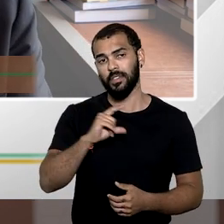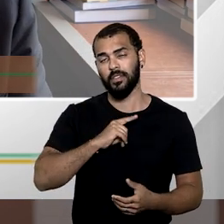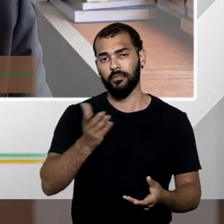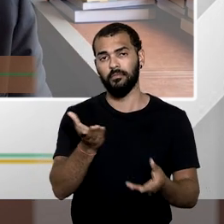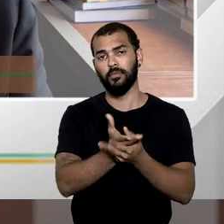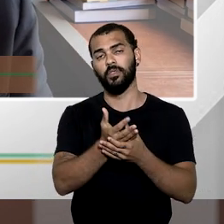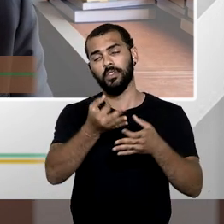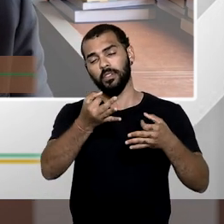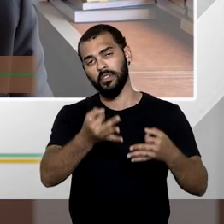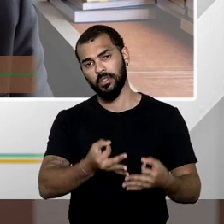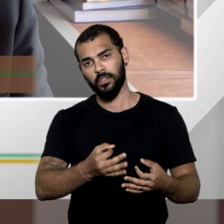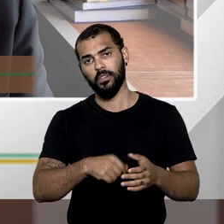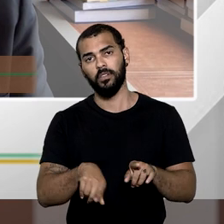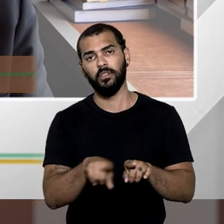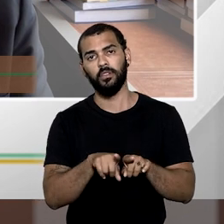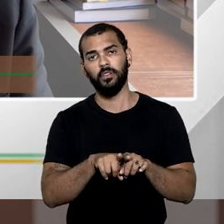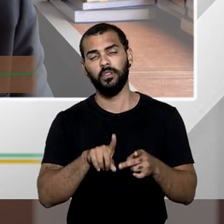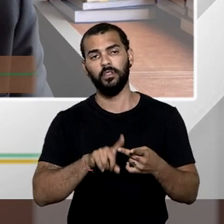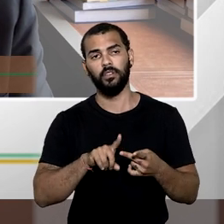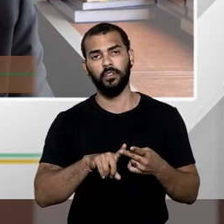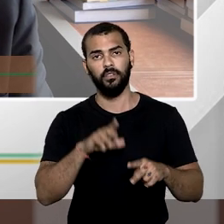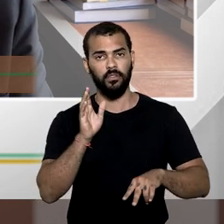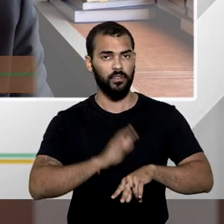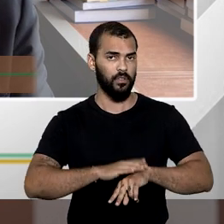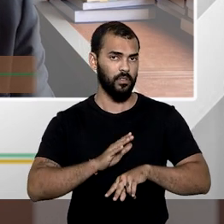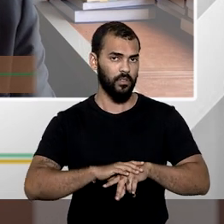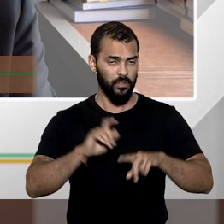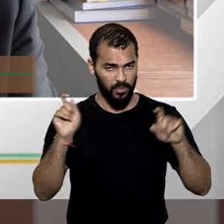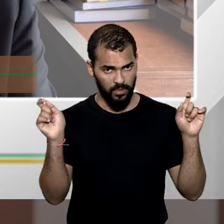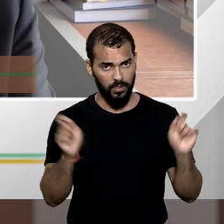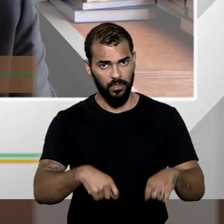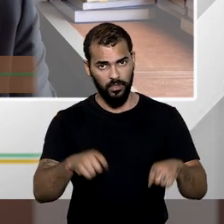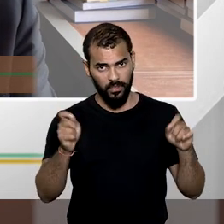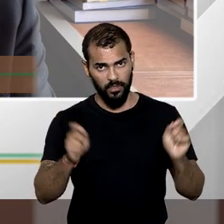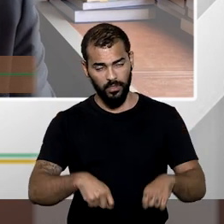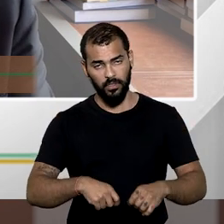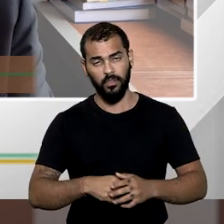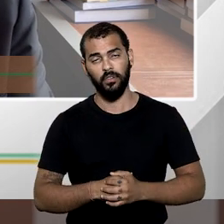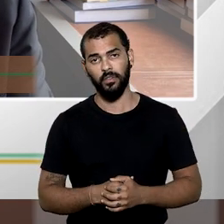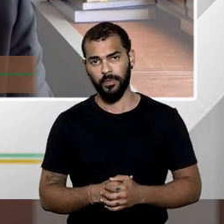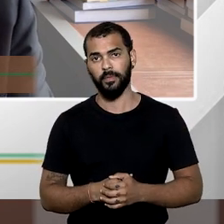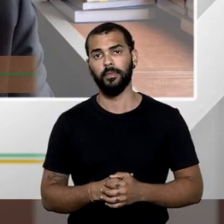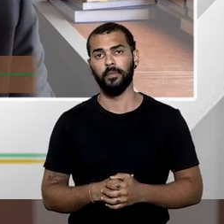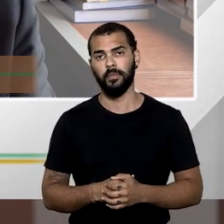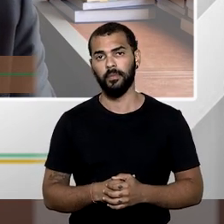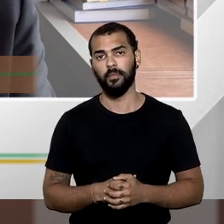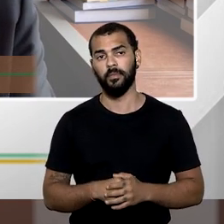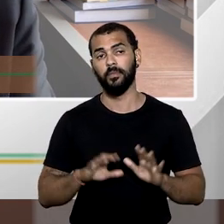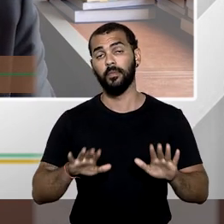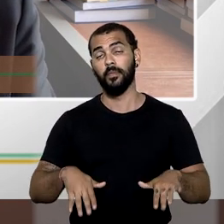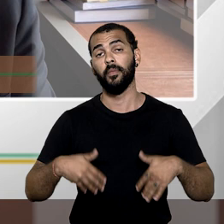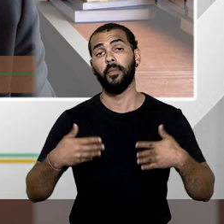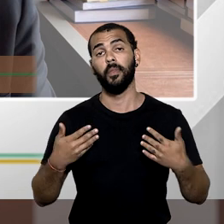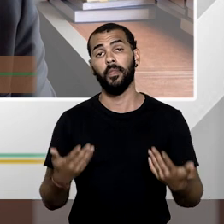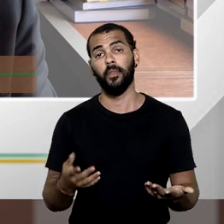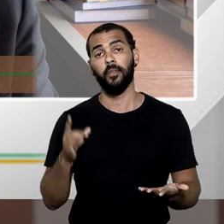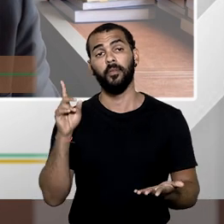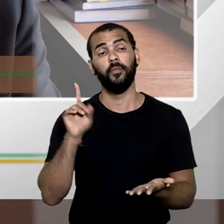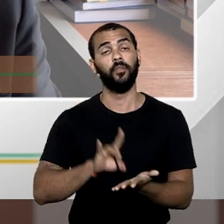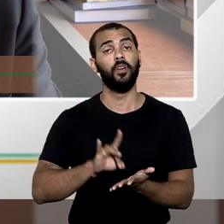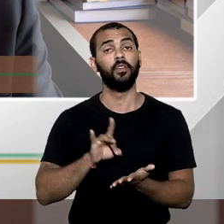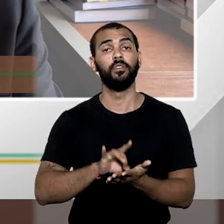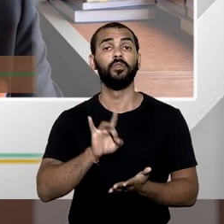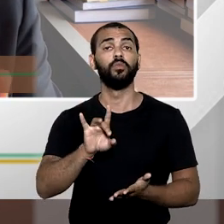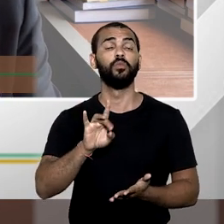ela deixa de expedir o ato que possibilitaria o ato expropriatório em si mesmo e ela, na verdade,